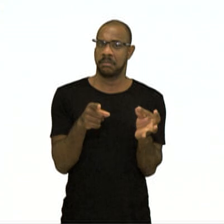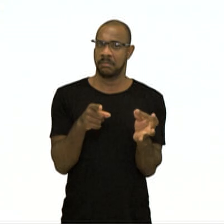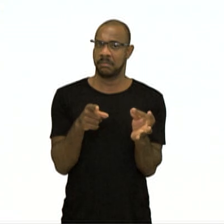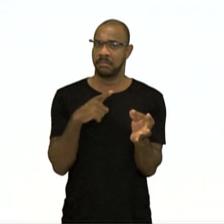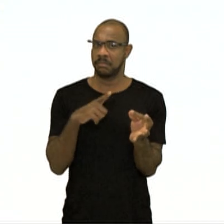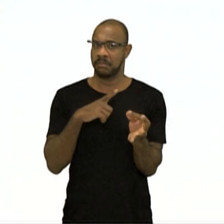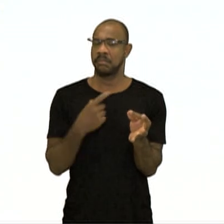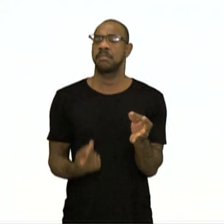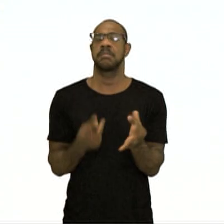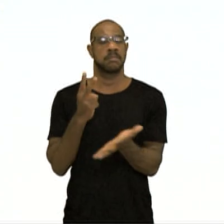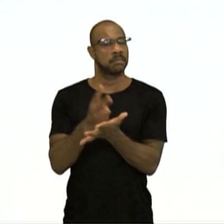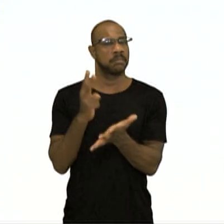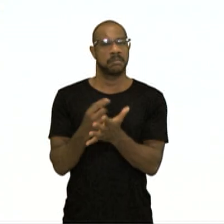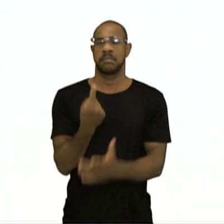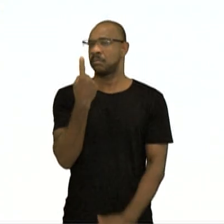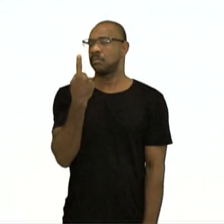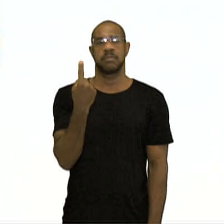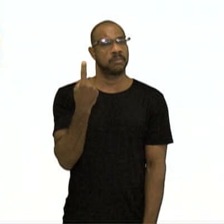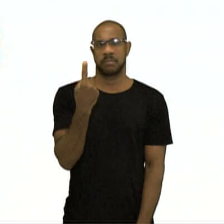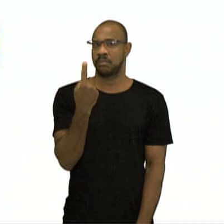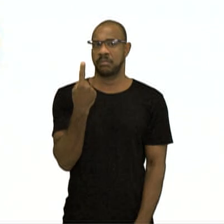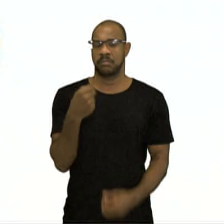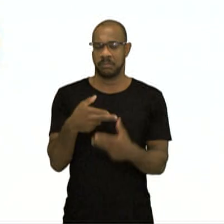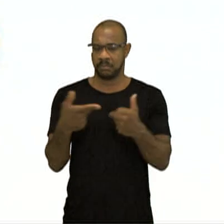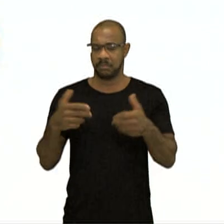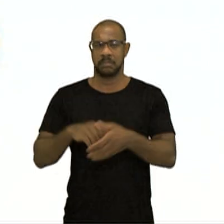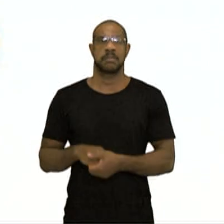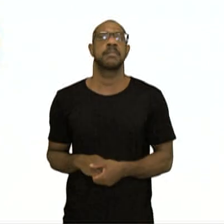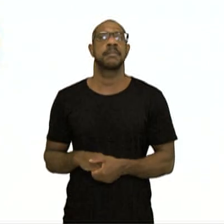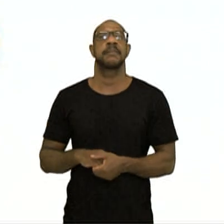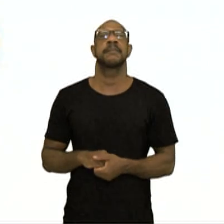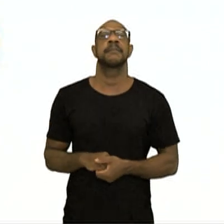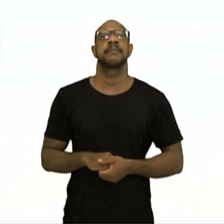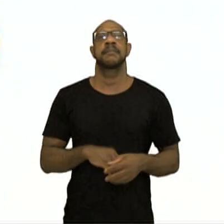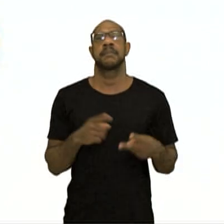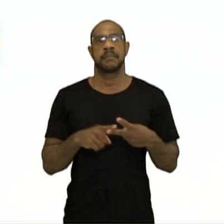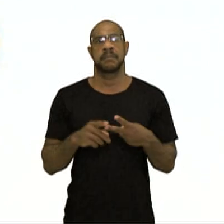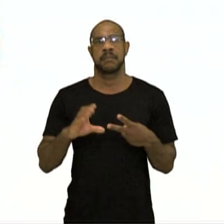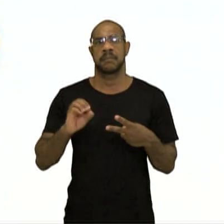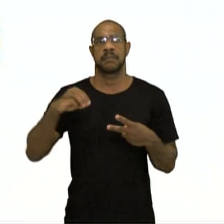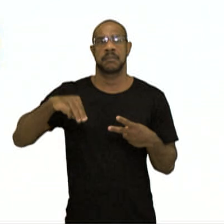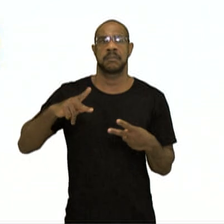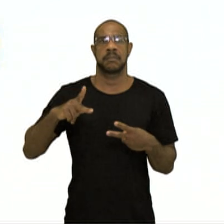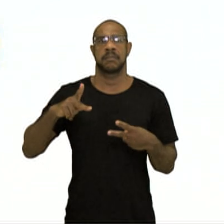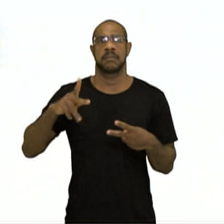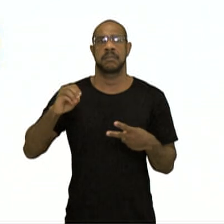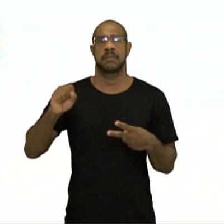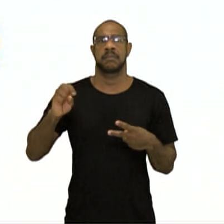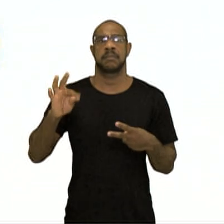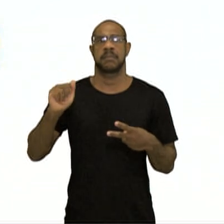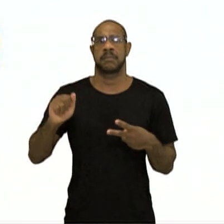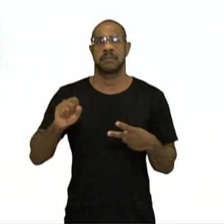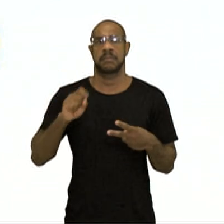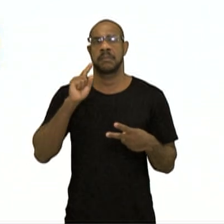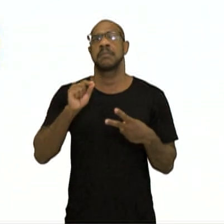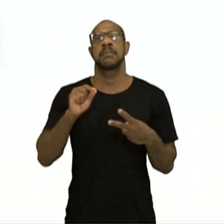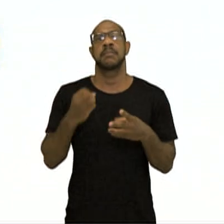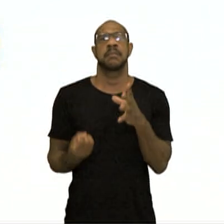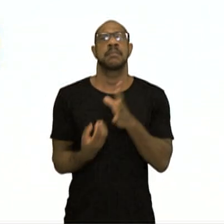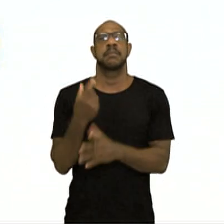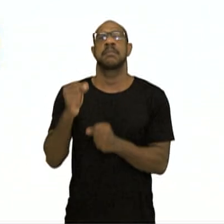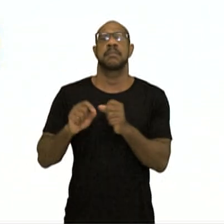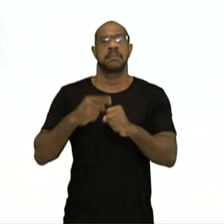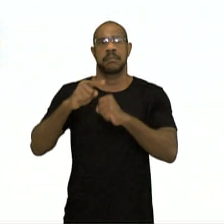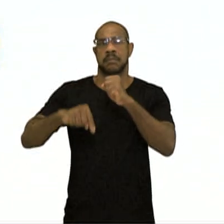formado por mesmos elementos químicos. Já a substância composta não é assim. São formadas por